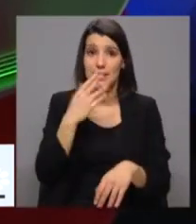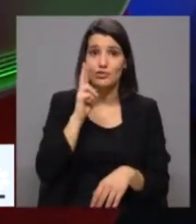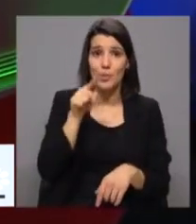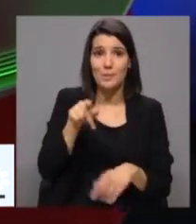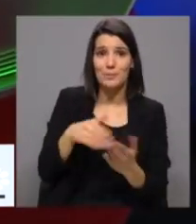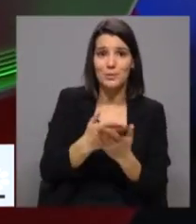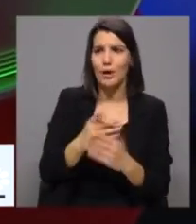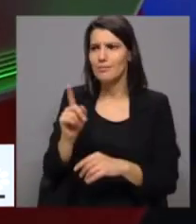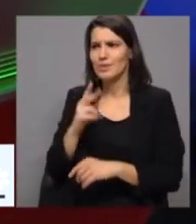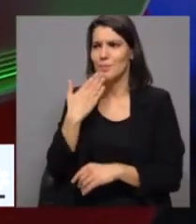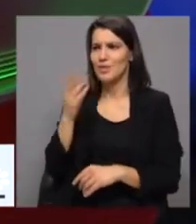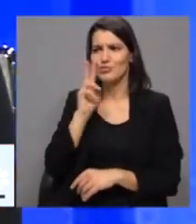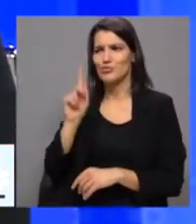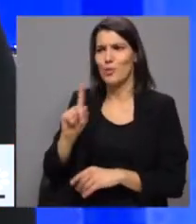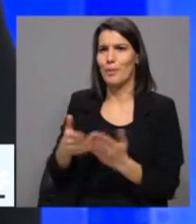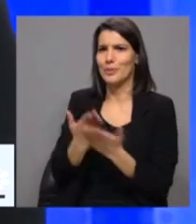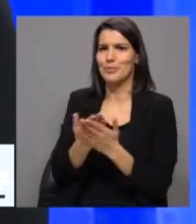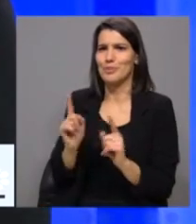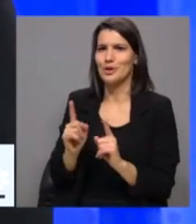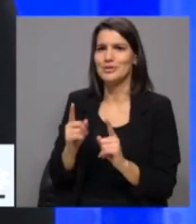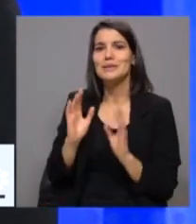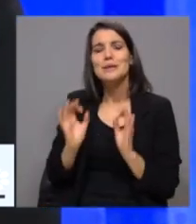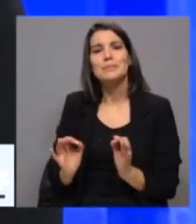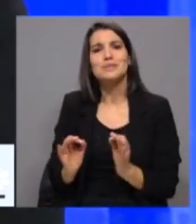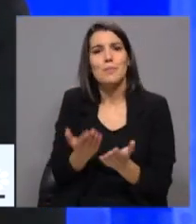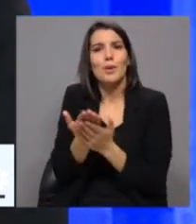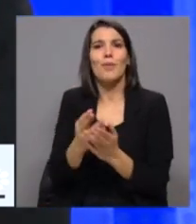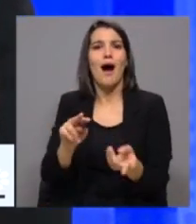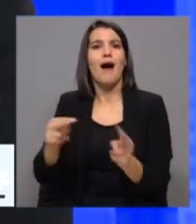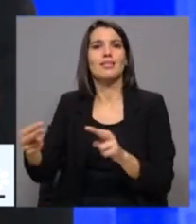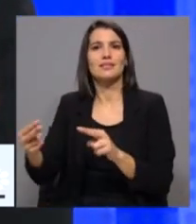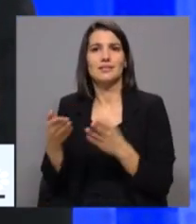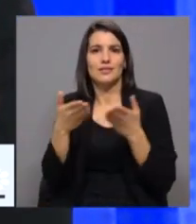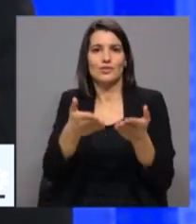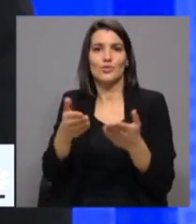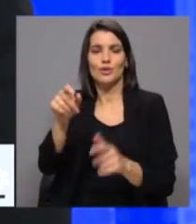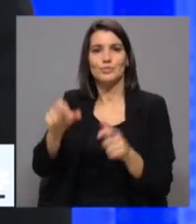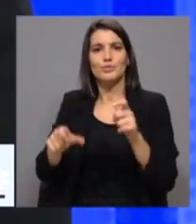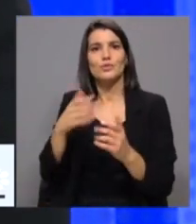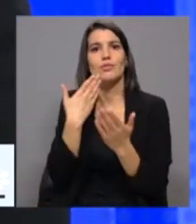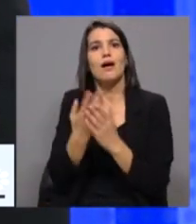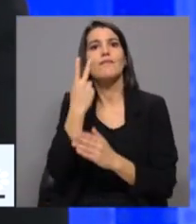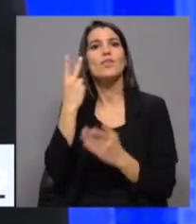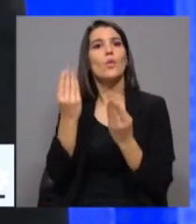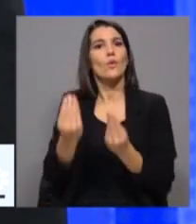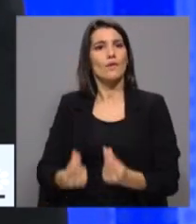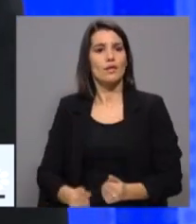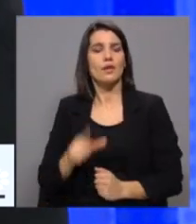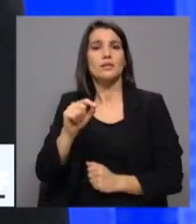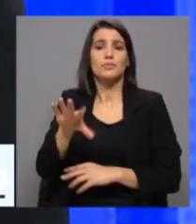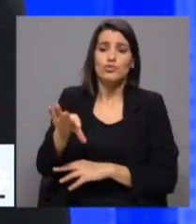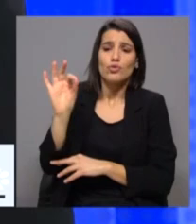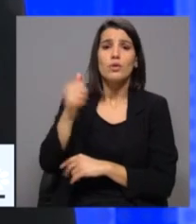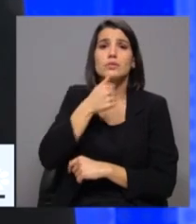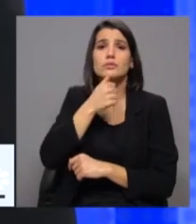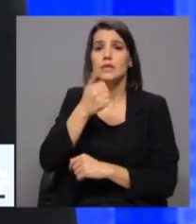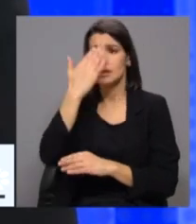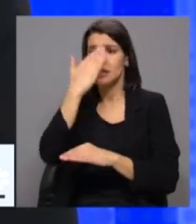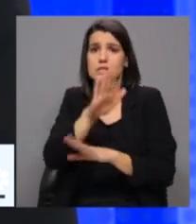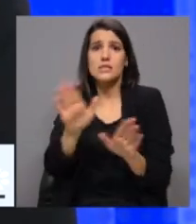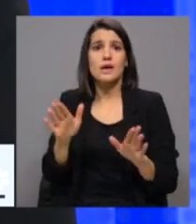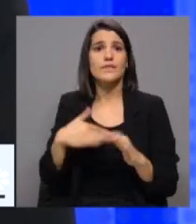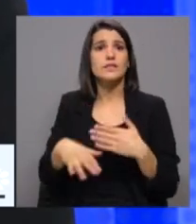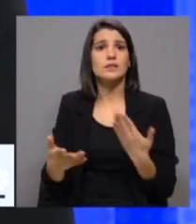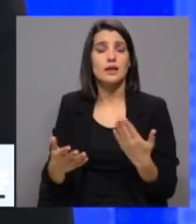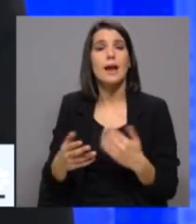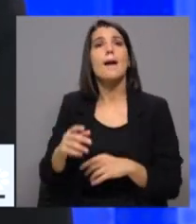proposta. Não, não pedimos desculpa por essa proposta. Nós pedimos soluções alternativas que ajudem as pessoas a terem qualidade de vida e a poderem optar aquilo que querem ser. O PAN defende